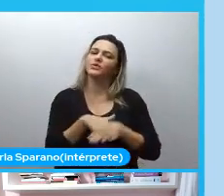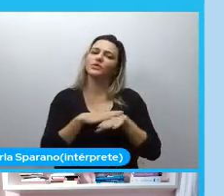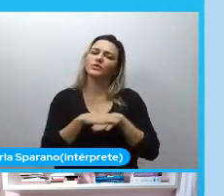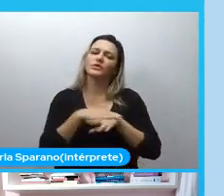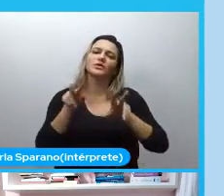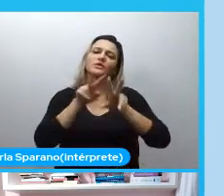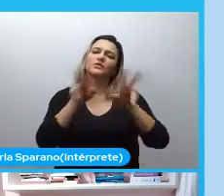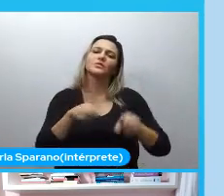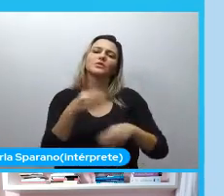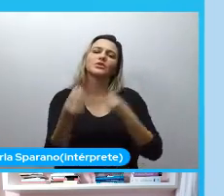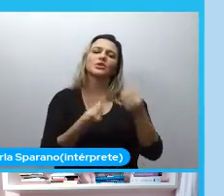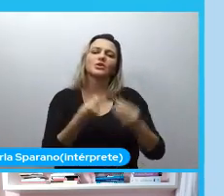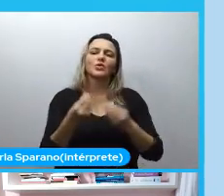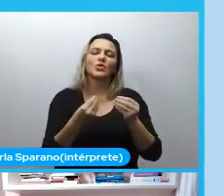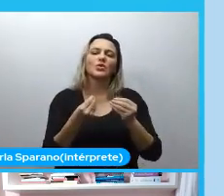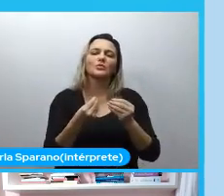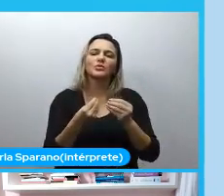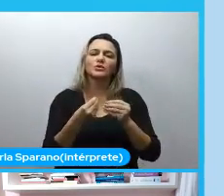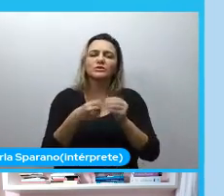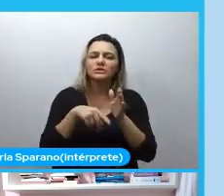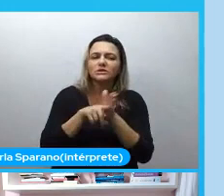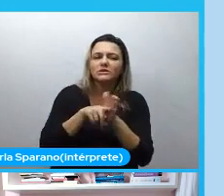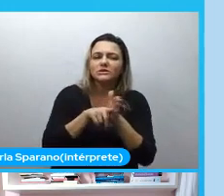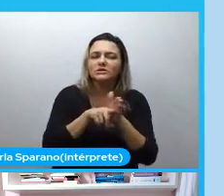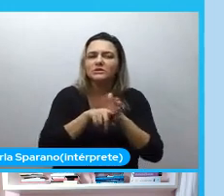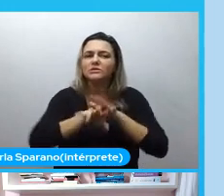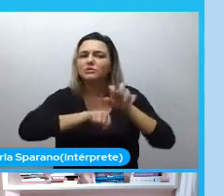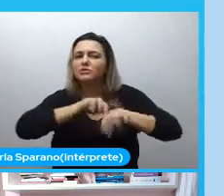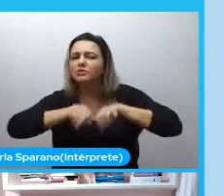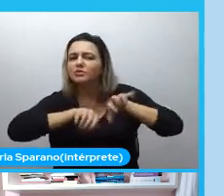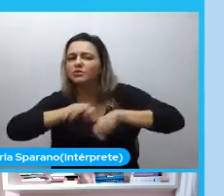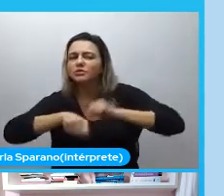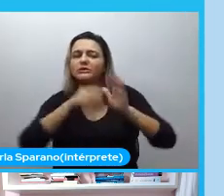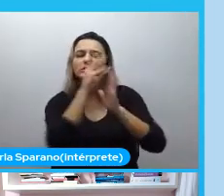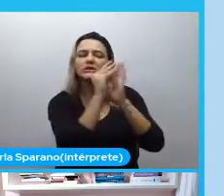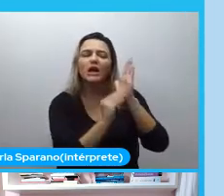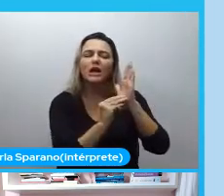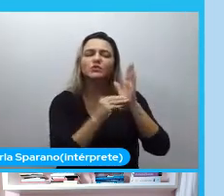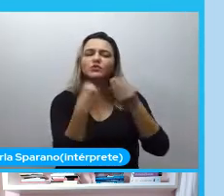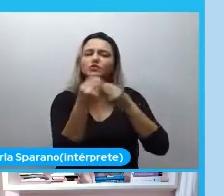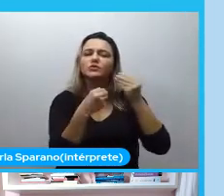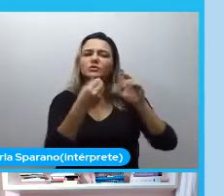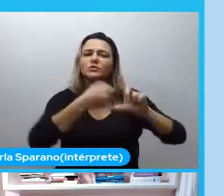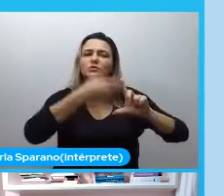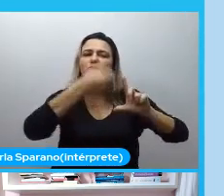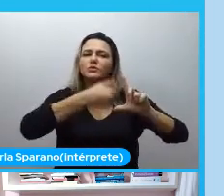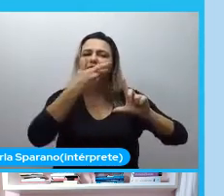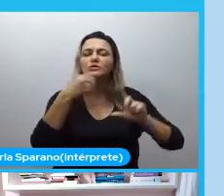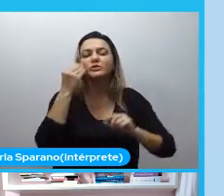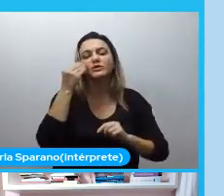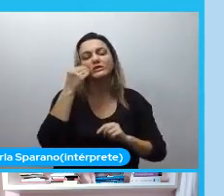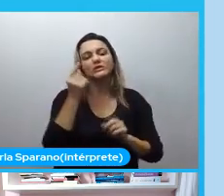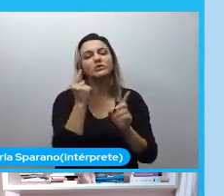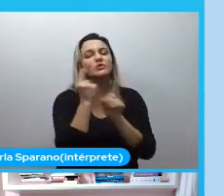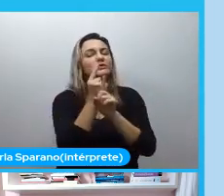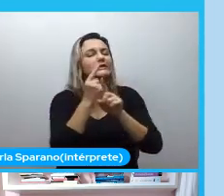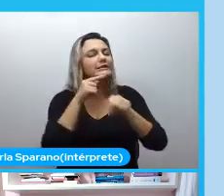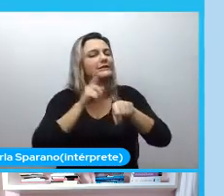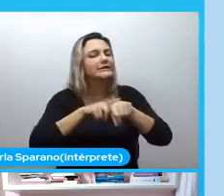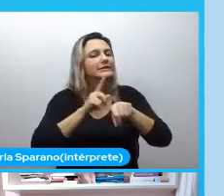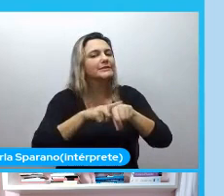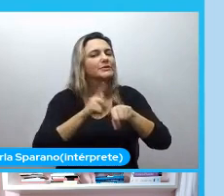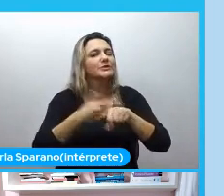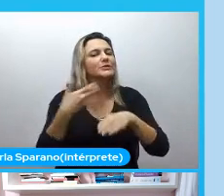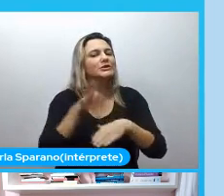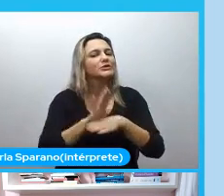é que a gente extrai dados, como é a gente processa dados, como é que a gente faz dados ficarem mais acessíveis. Eu estou tentando muito encontrar mais tempo para contribuir